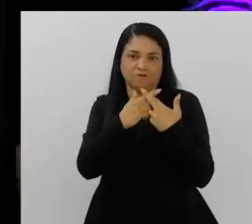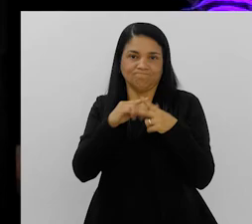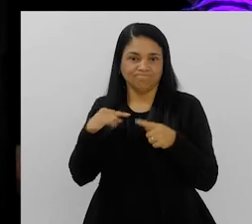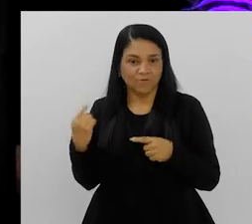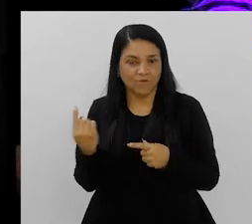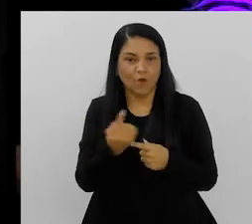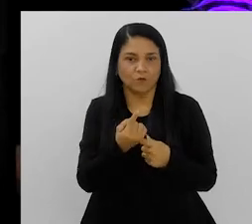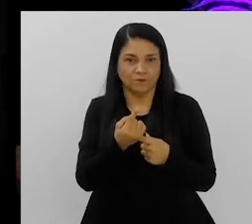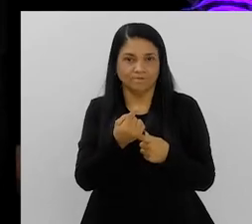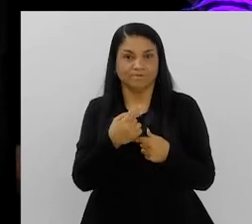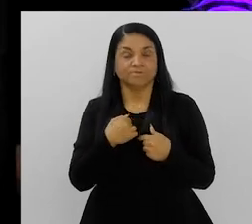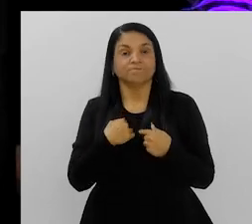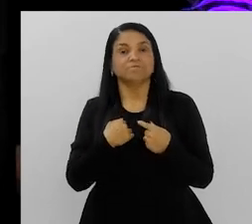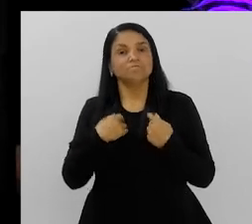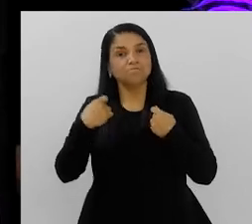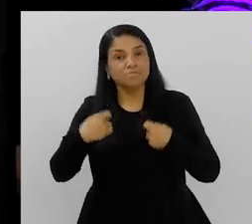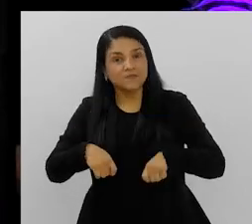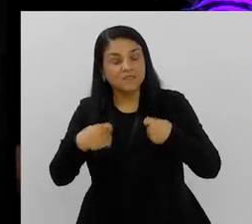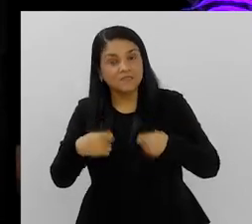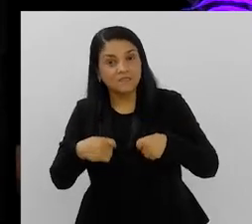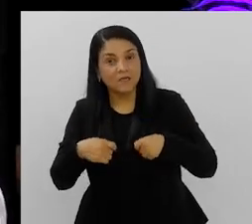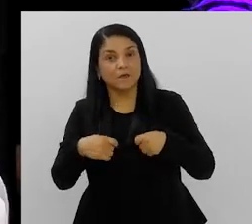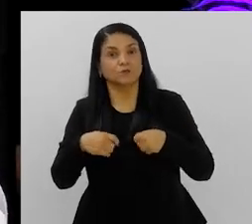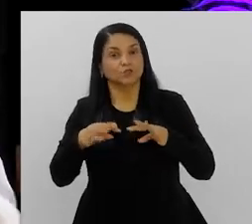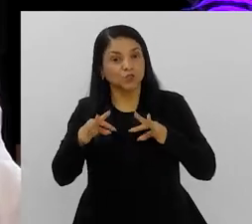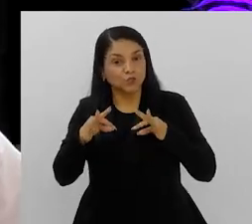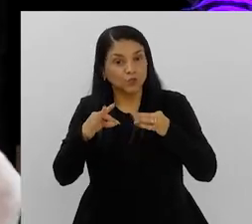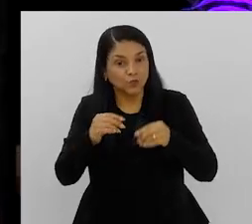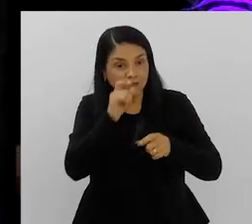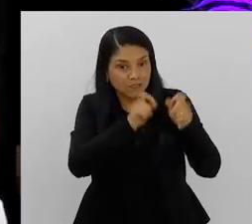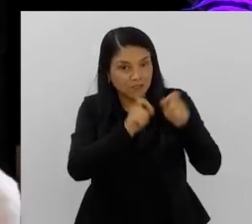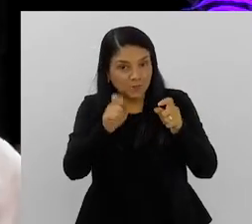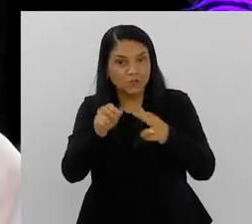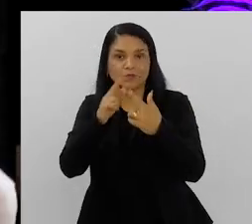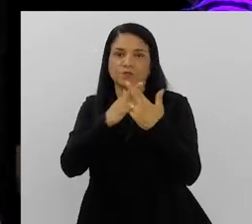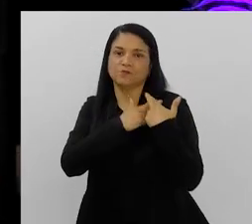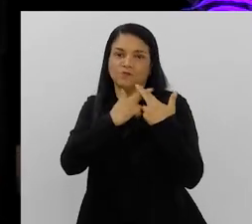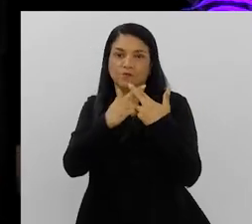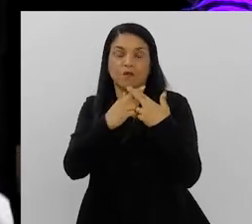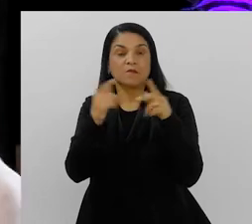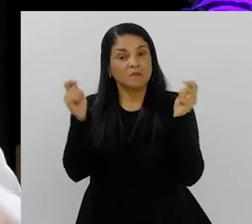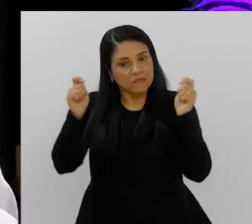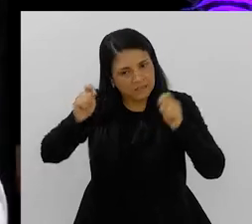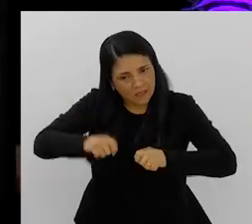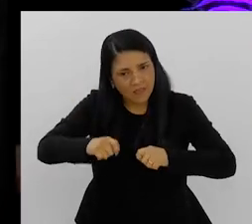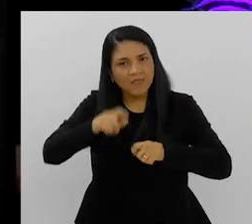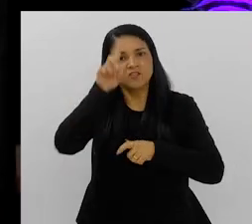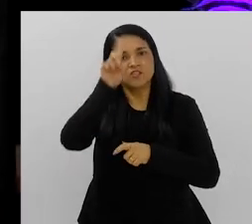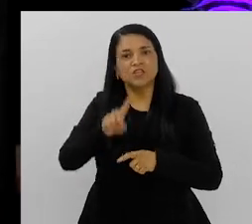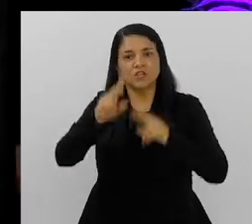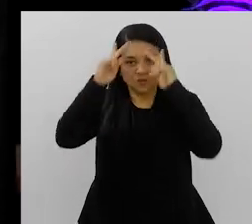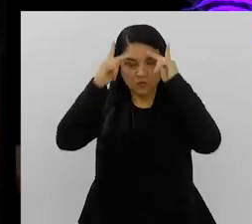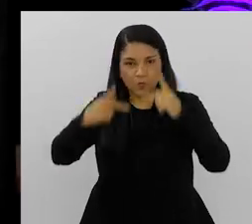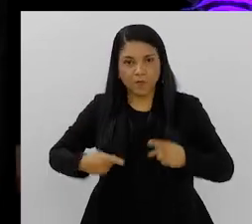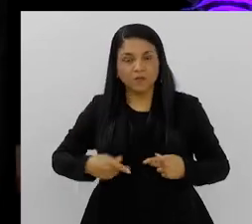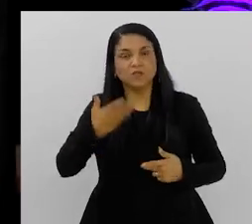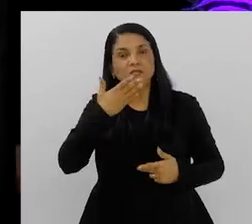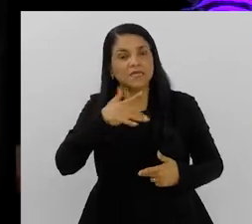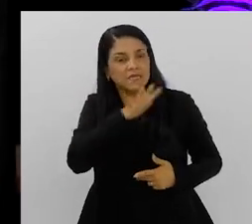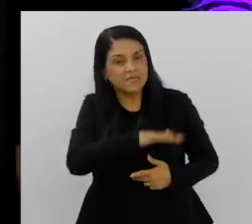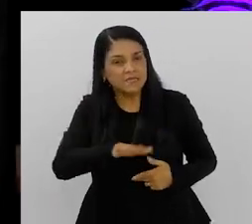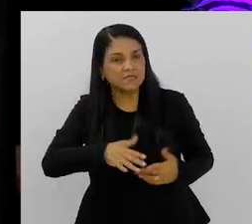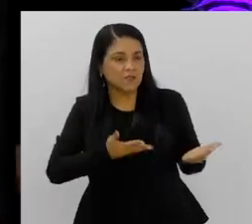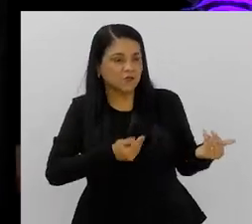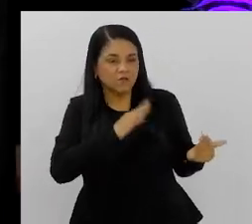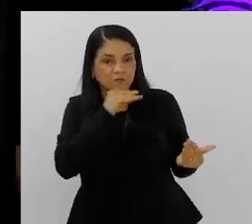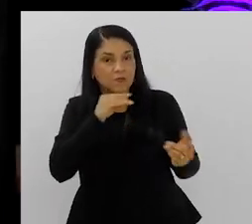entorno. Então, é disso que a gente está falando. A gente está falando de que todos são responsáveis e devem promover direitos humanos